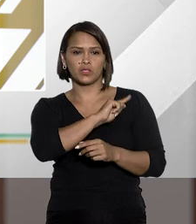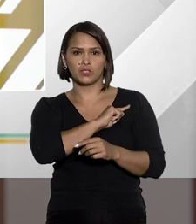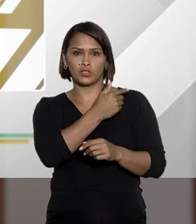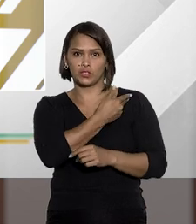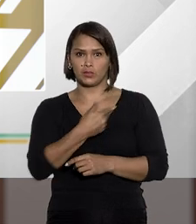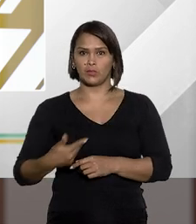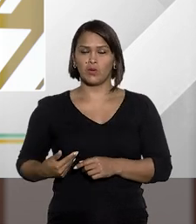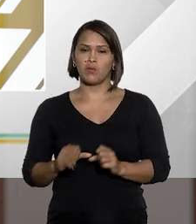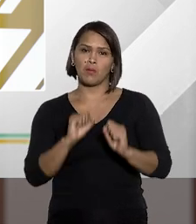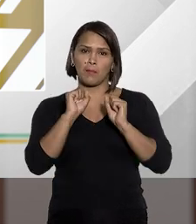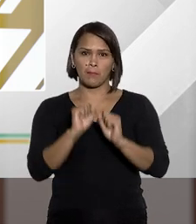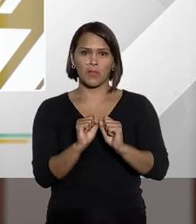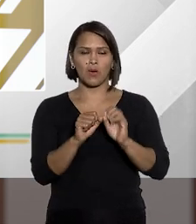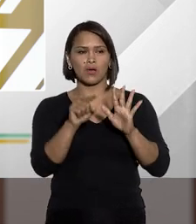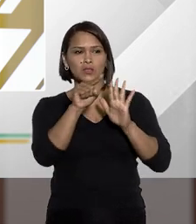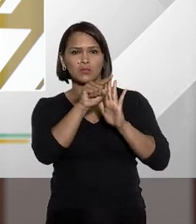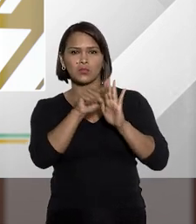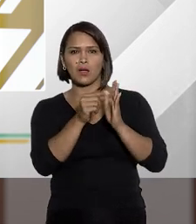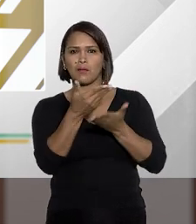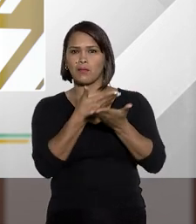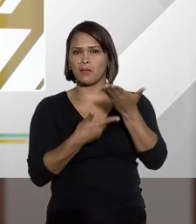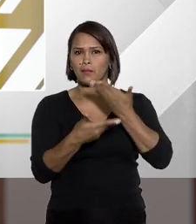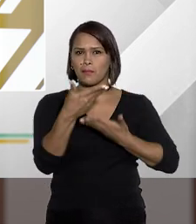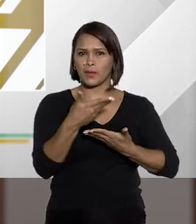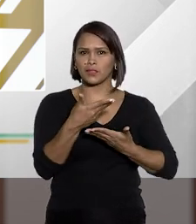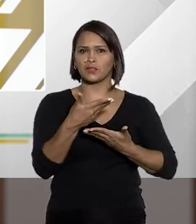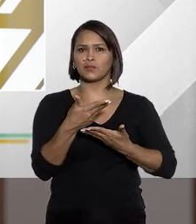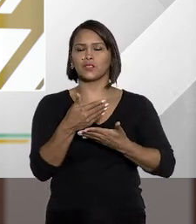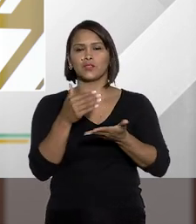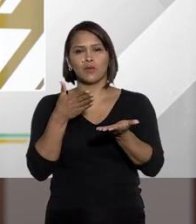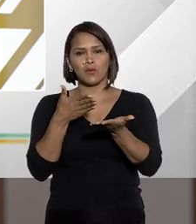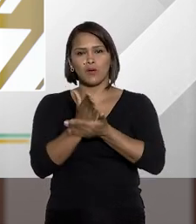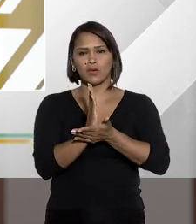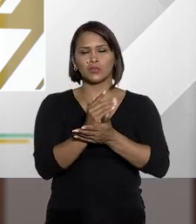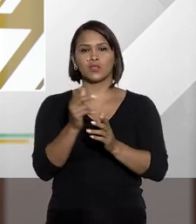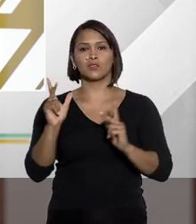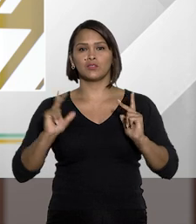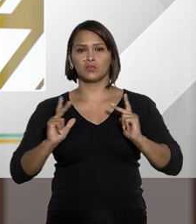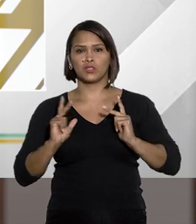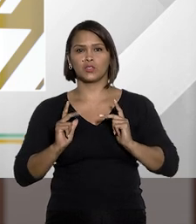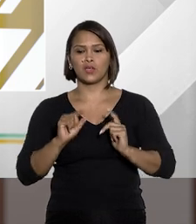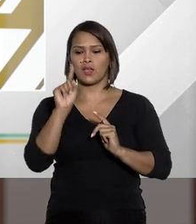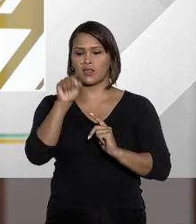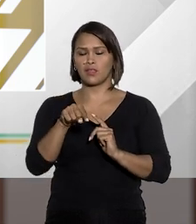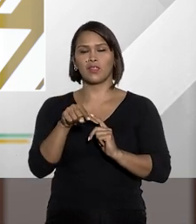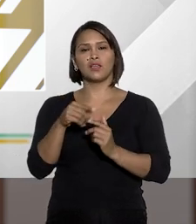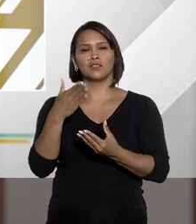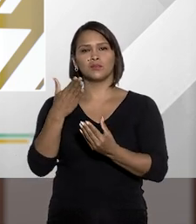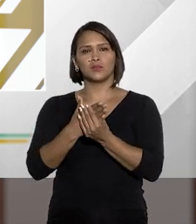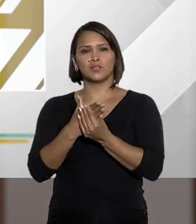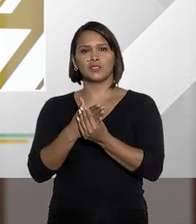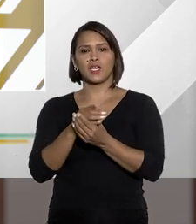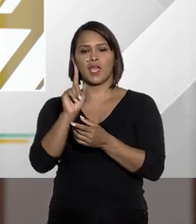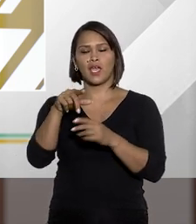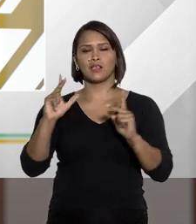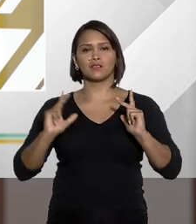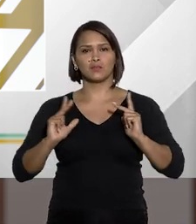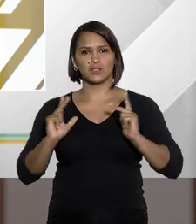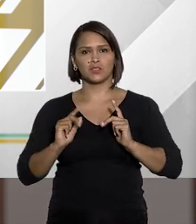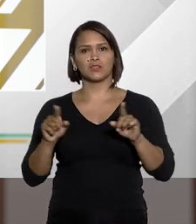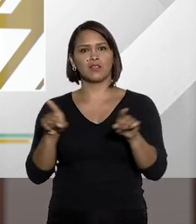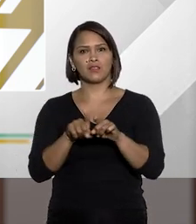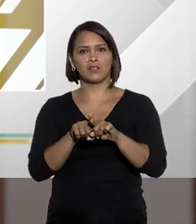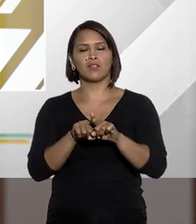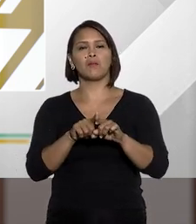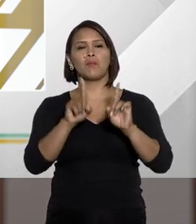por agentes públicos podem contar com a participação ou com a autoria de particulares? Ou seja, neste caso, estes